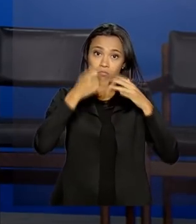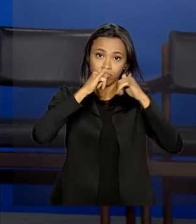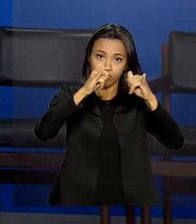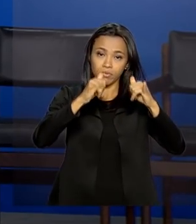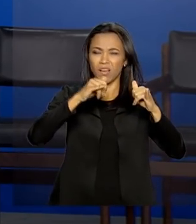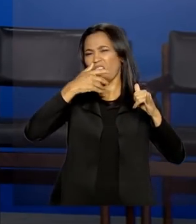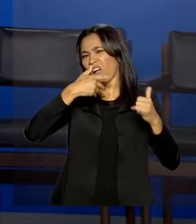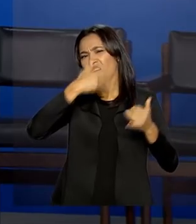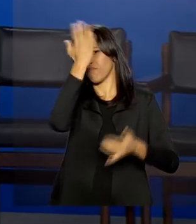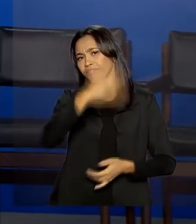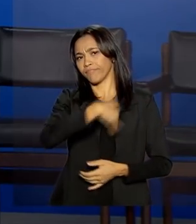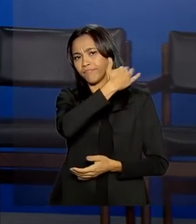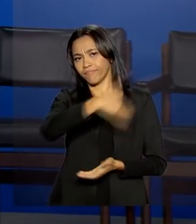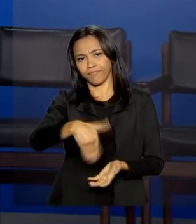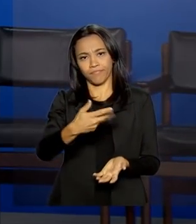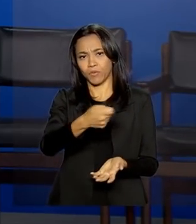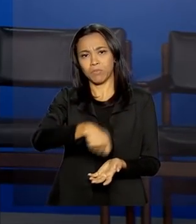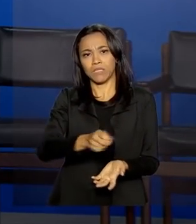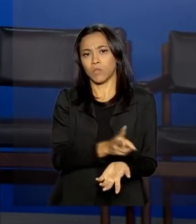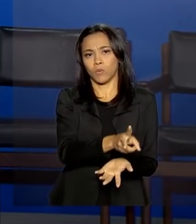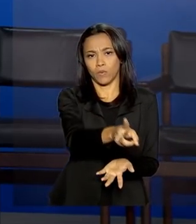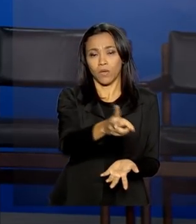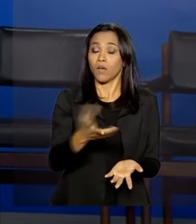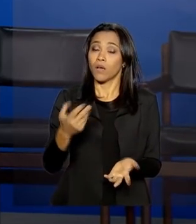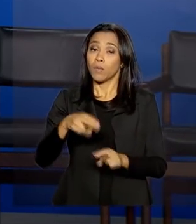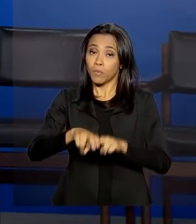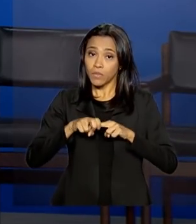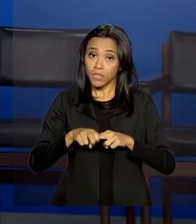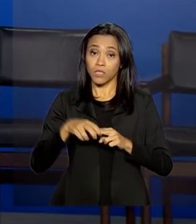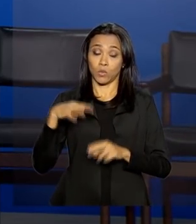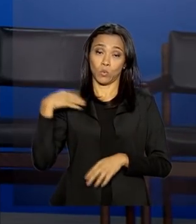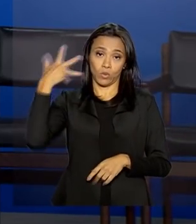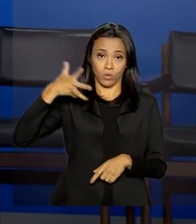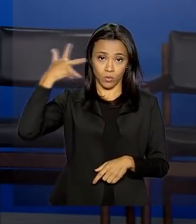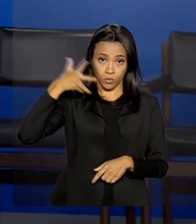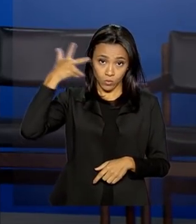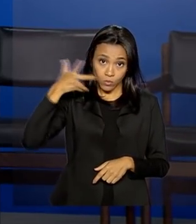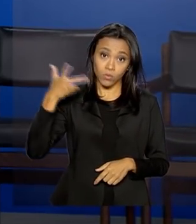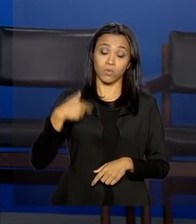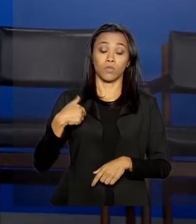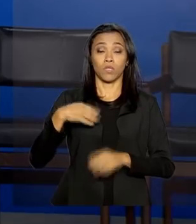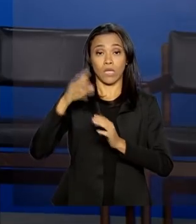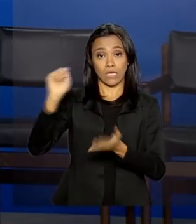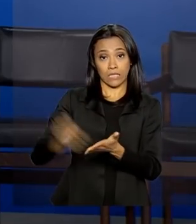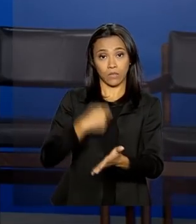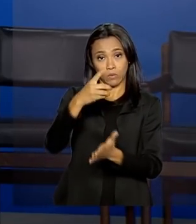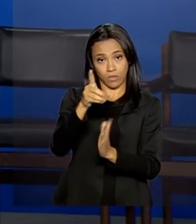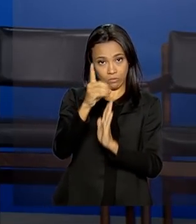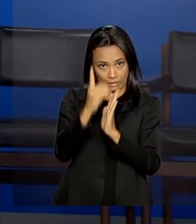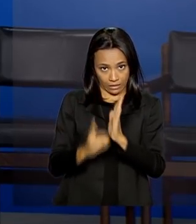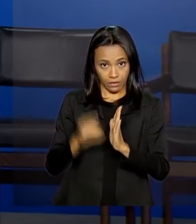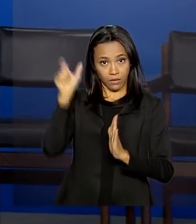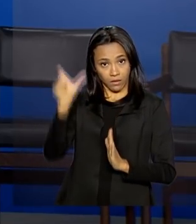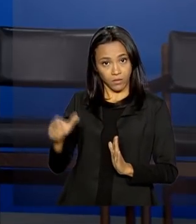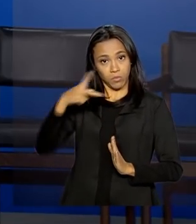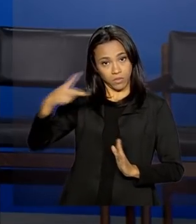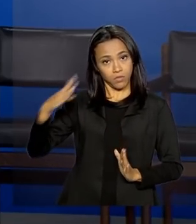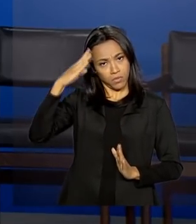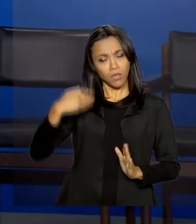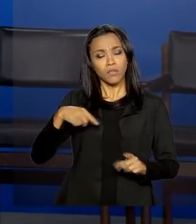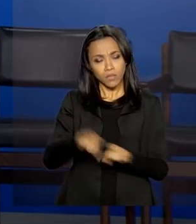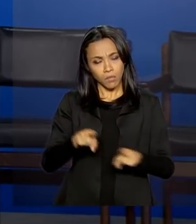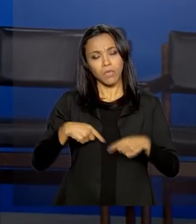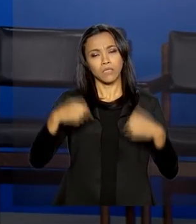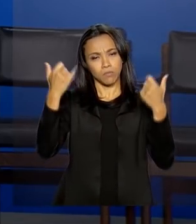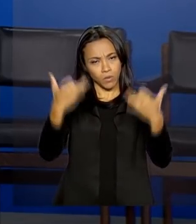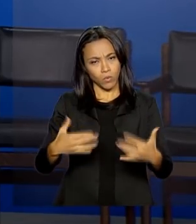nula. Durante o discurso na assinatura do decreto de extinção do horário de verão, o presidente Jair Bolsonaro também justificou